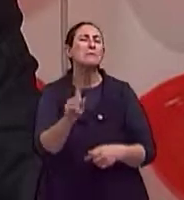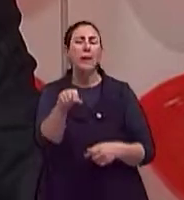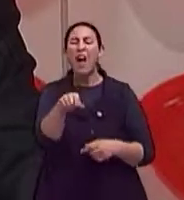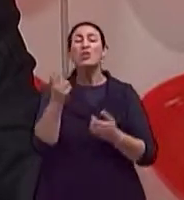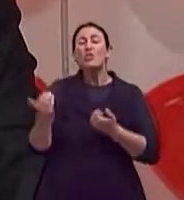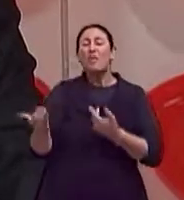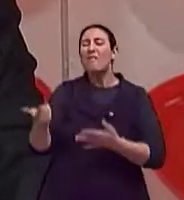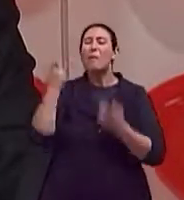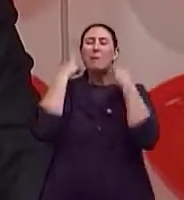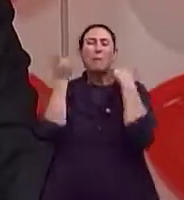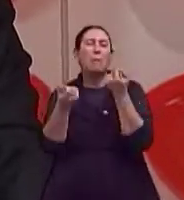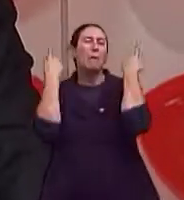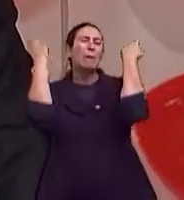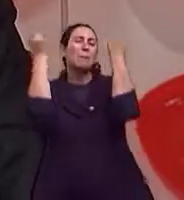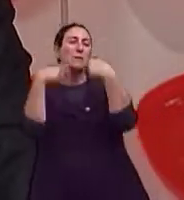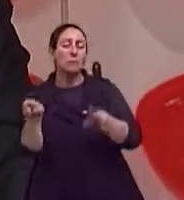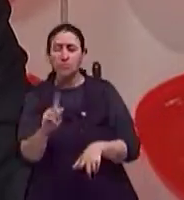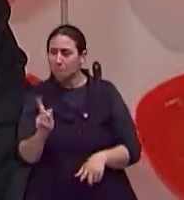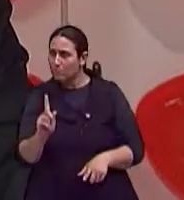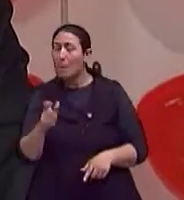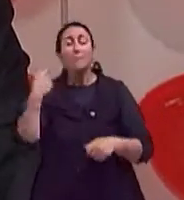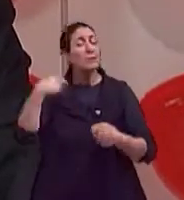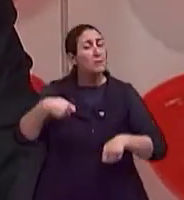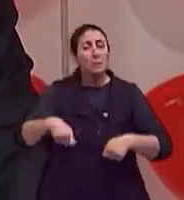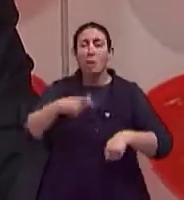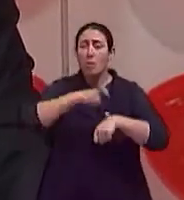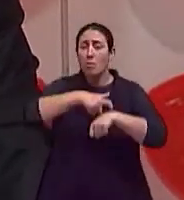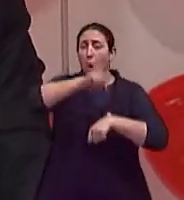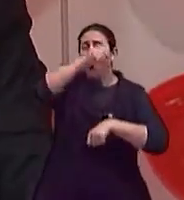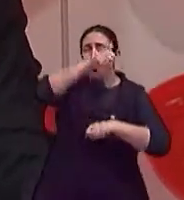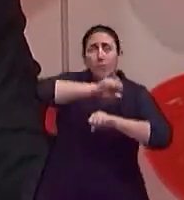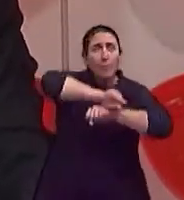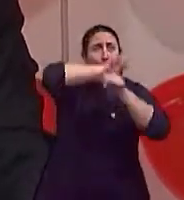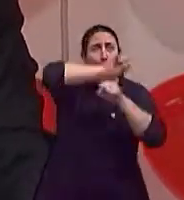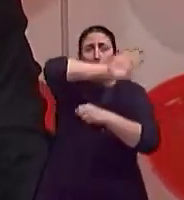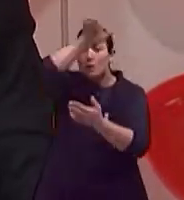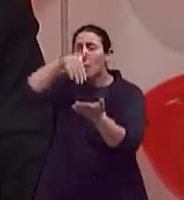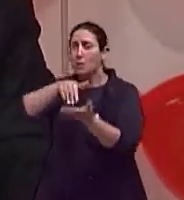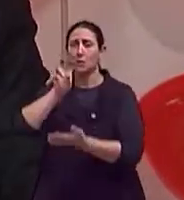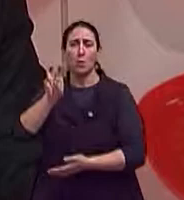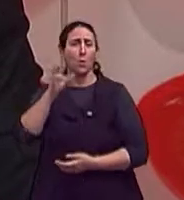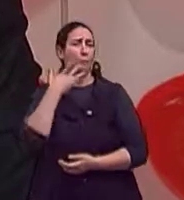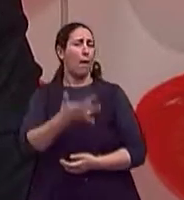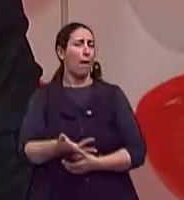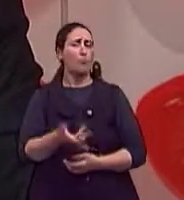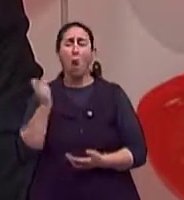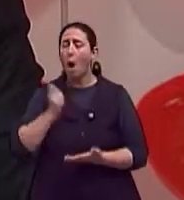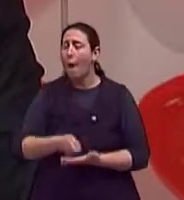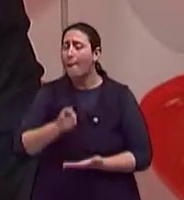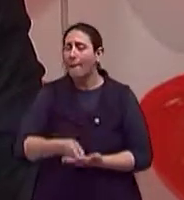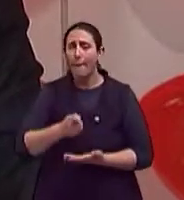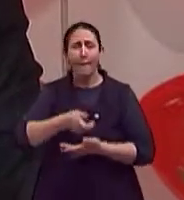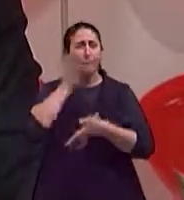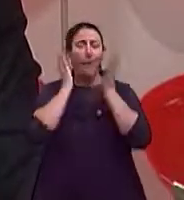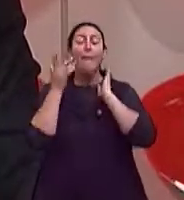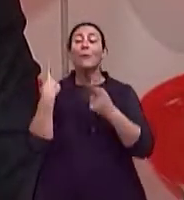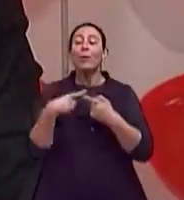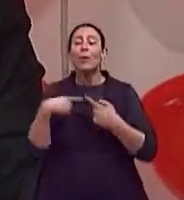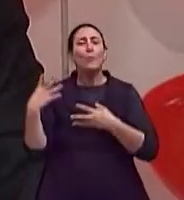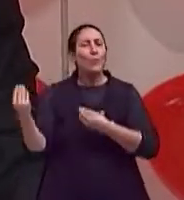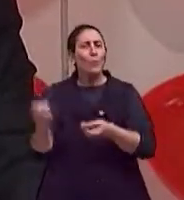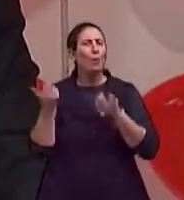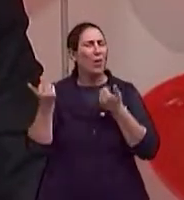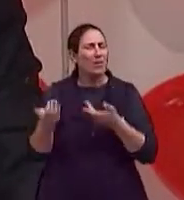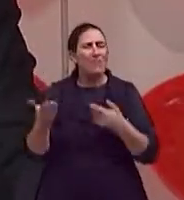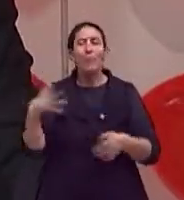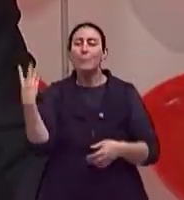11, da mãe no horário brasileiro de verão, das 11 às 17 horas, porque essa radiação na adolescência e na infância, que a criança tem as